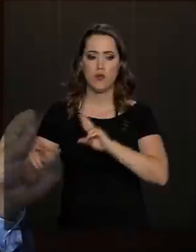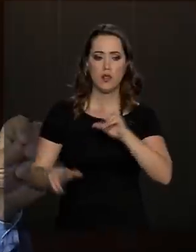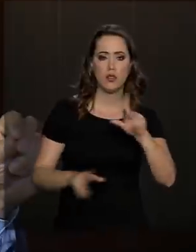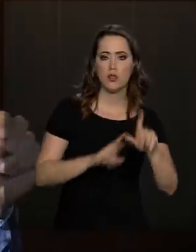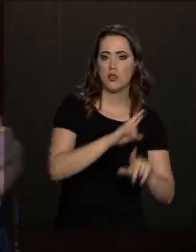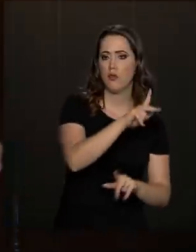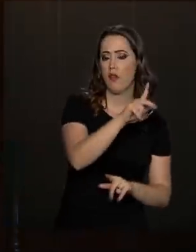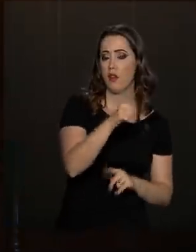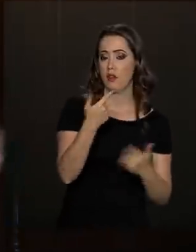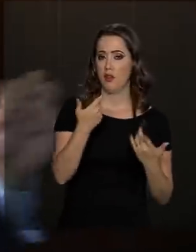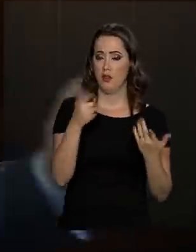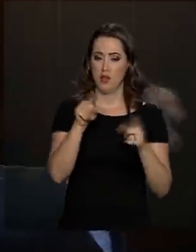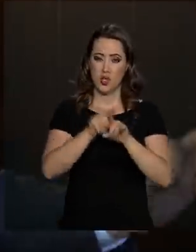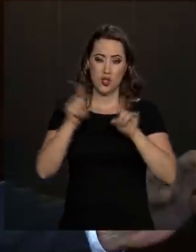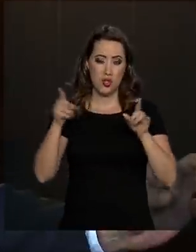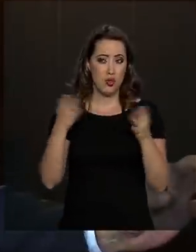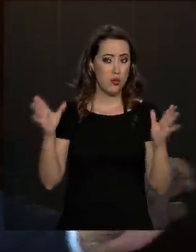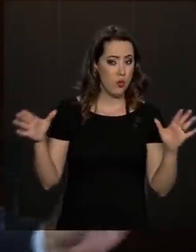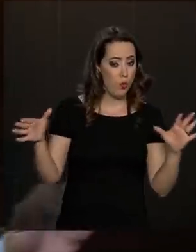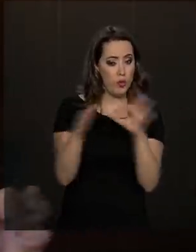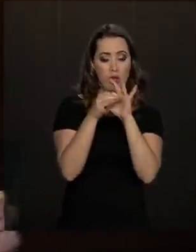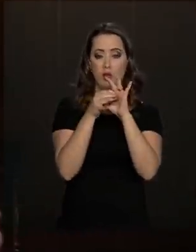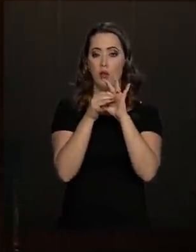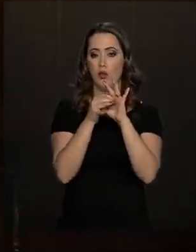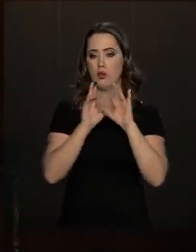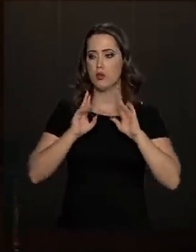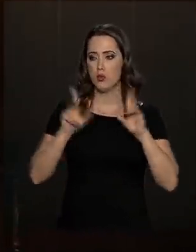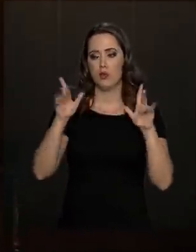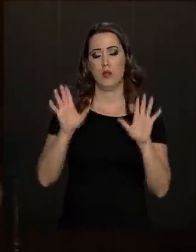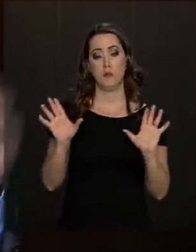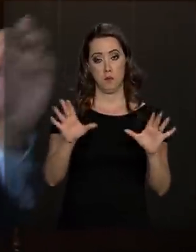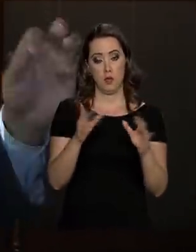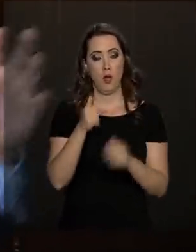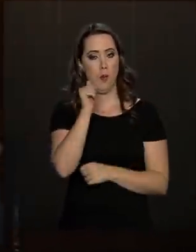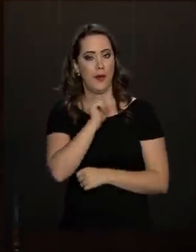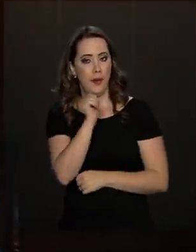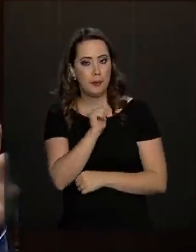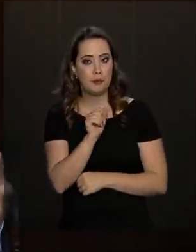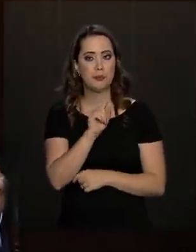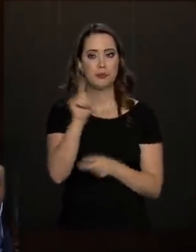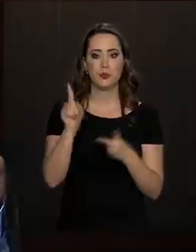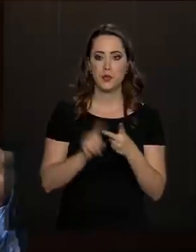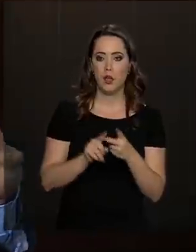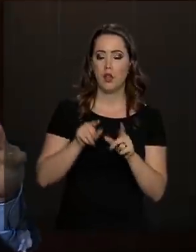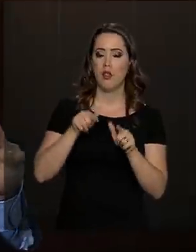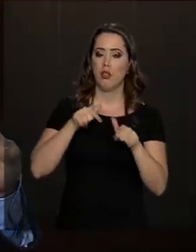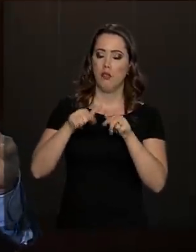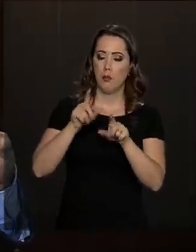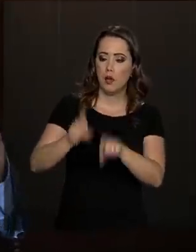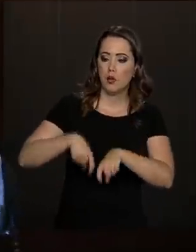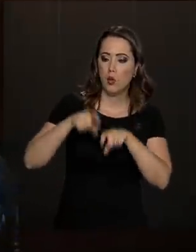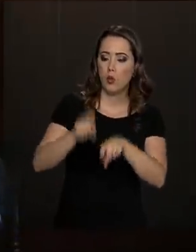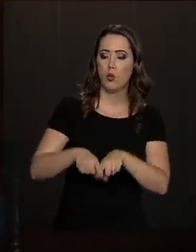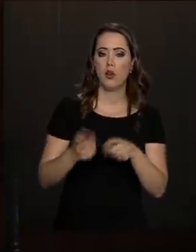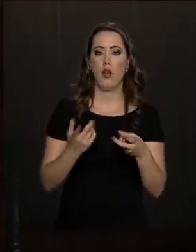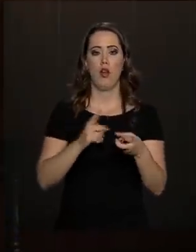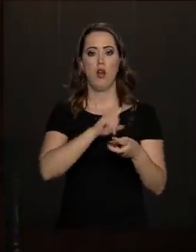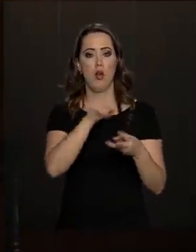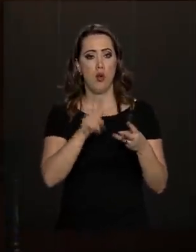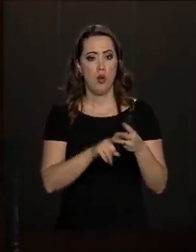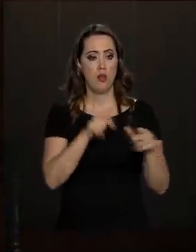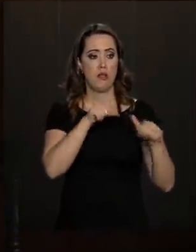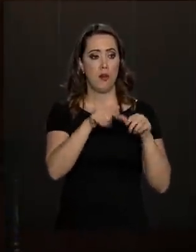pontos diferentes, a mulher, o trabalhador rural, o funcionário público, cada um parte de um ponto, mas todos estão caminhando,